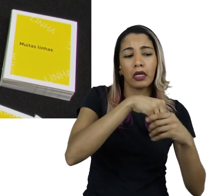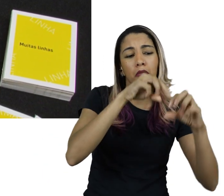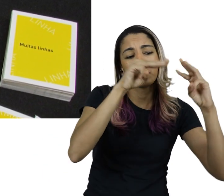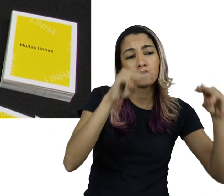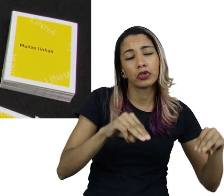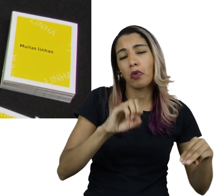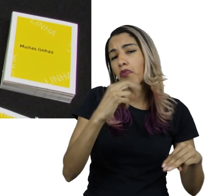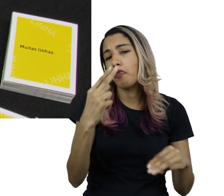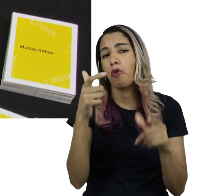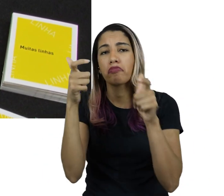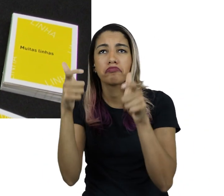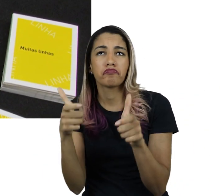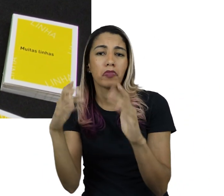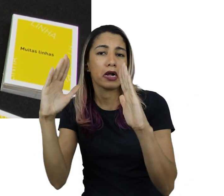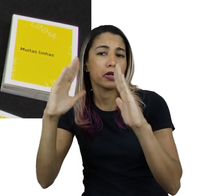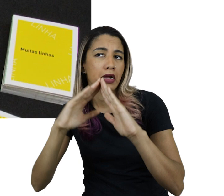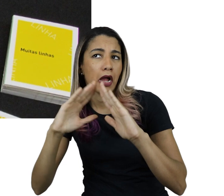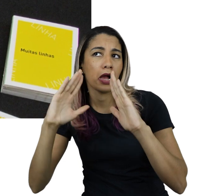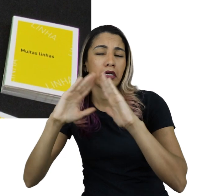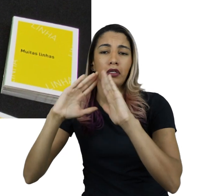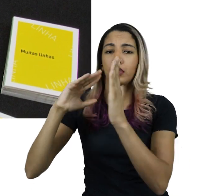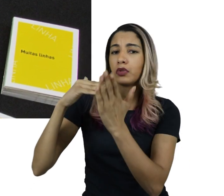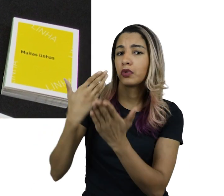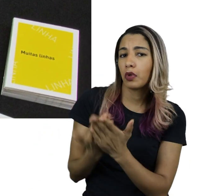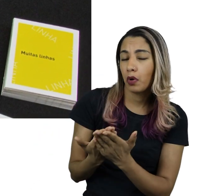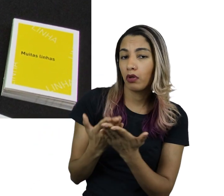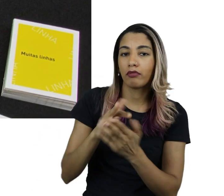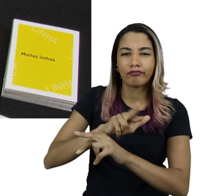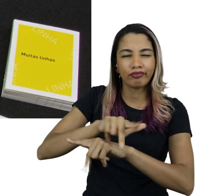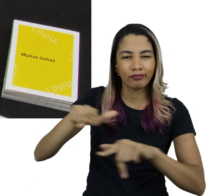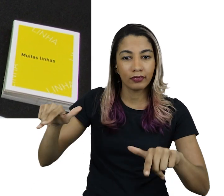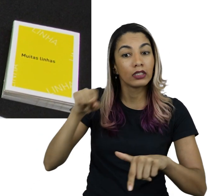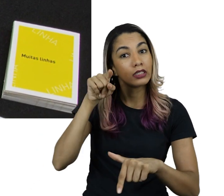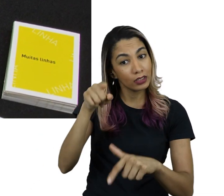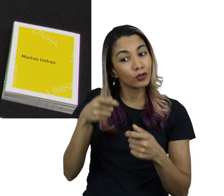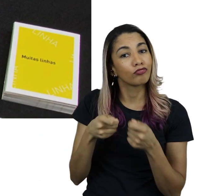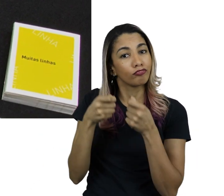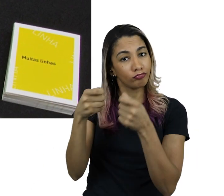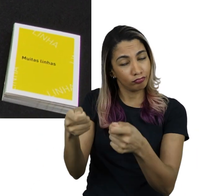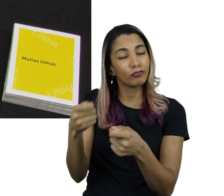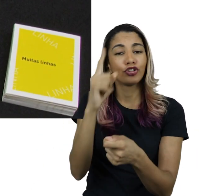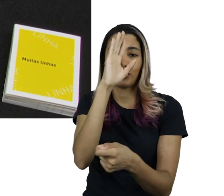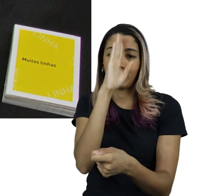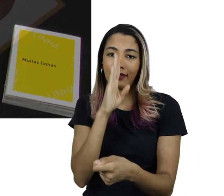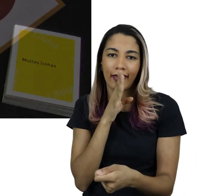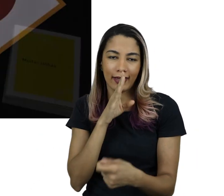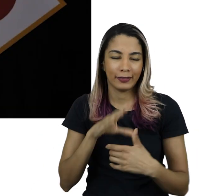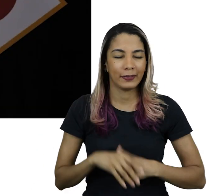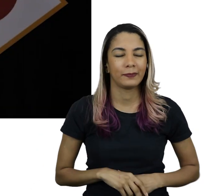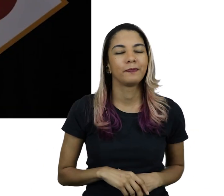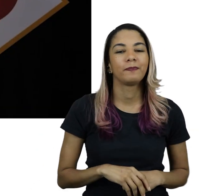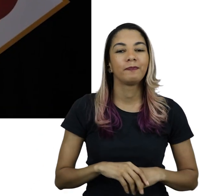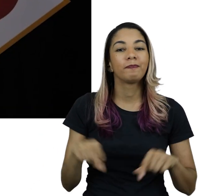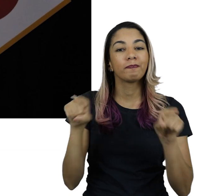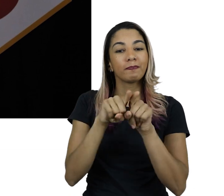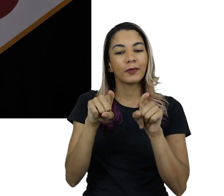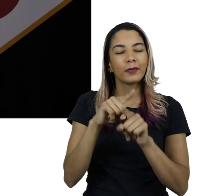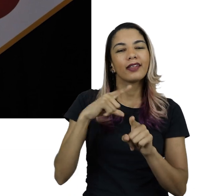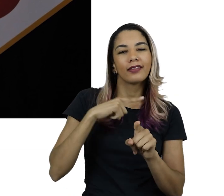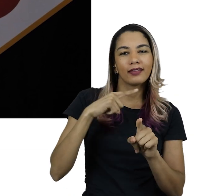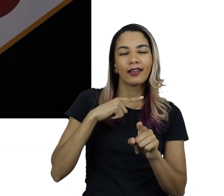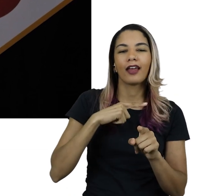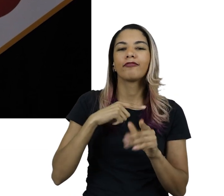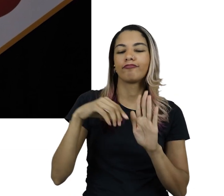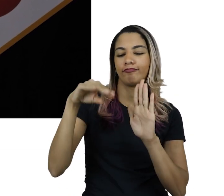museu ou em outros espaços, como em casa ou na escola, e contou com distribuição gratuita. Produzimos também